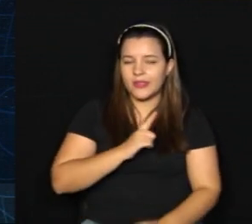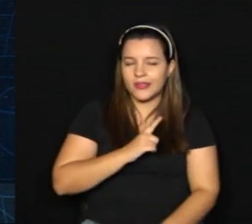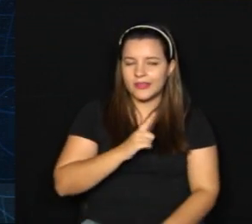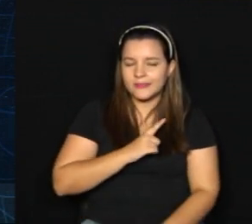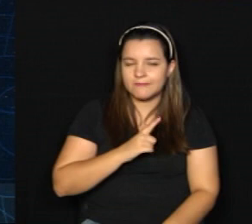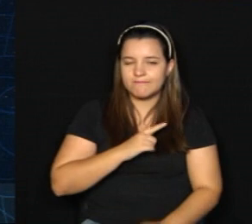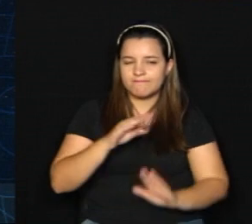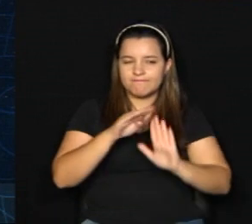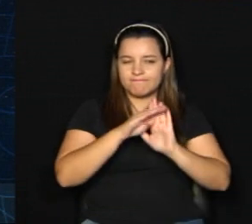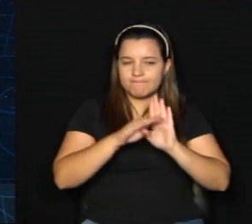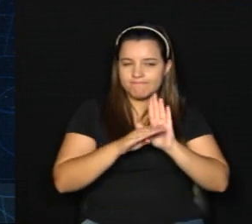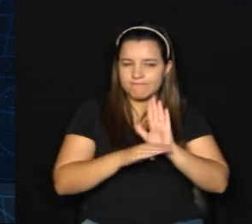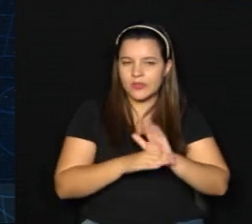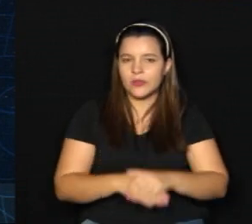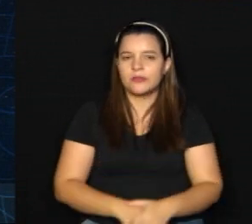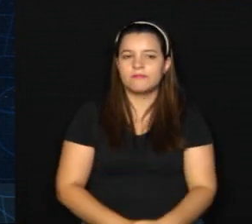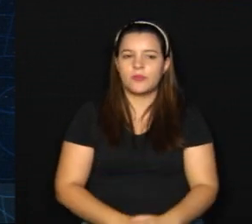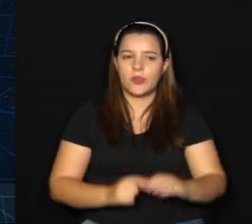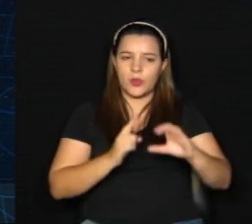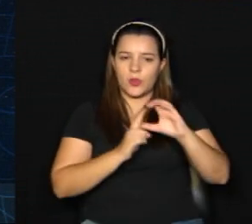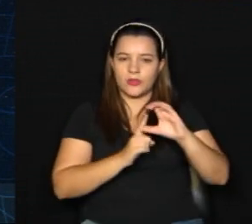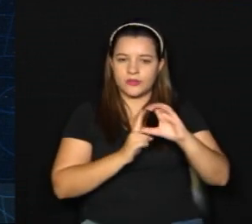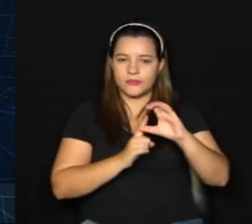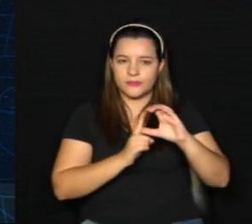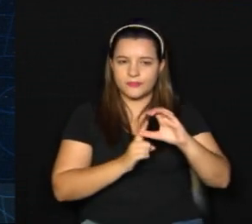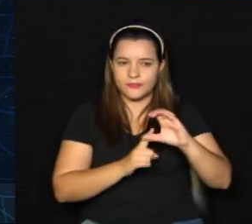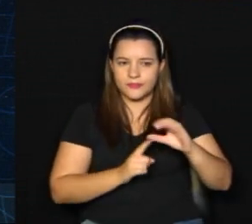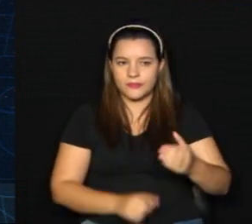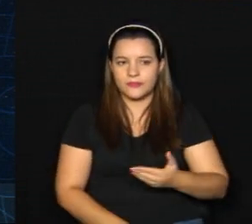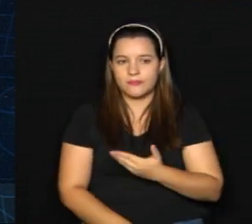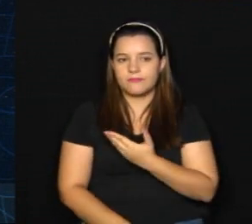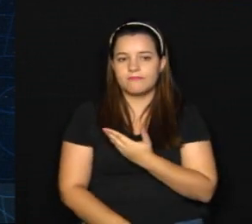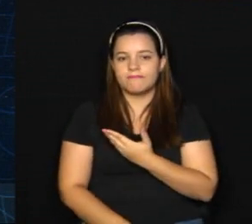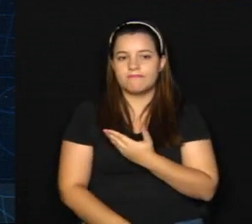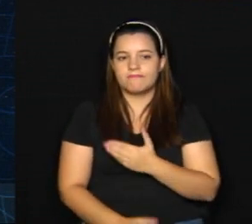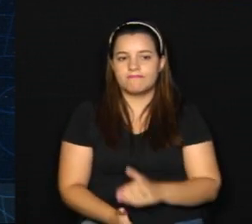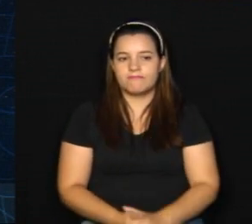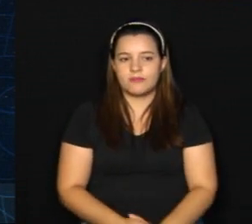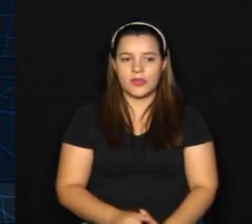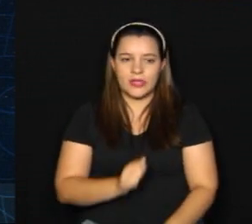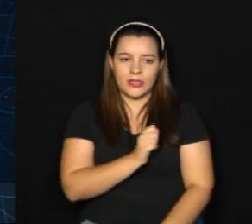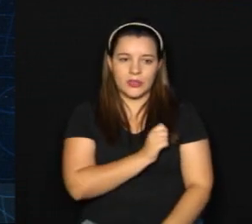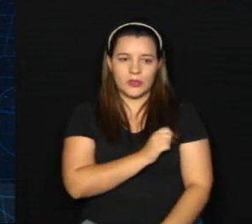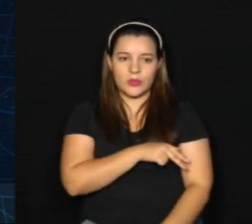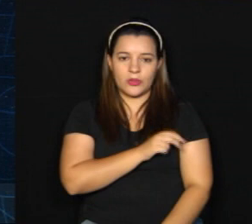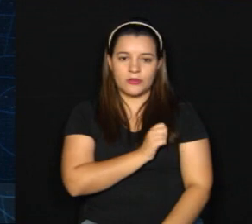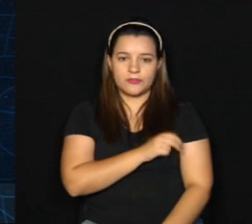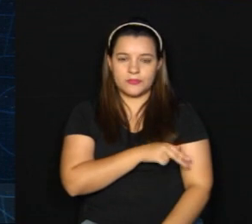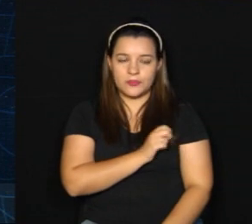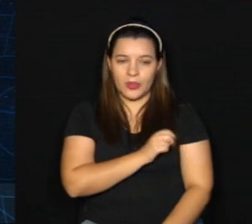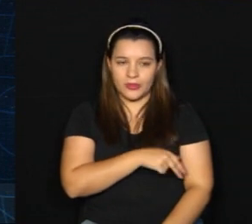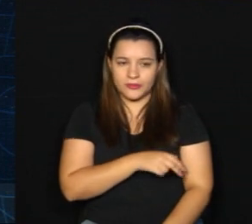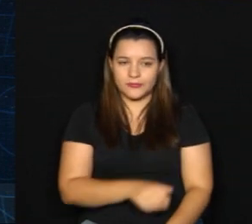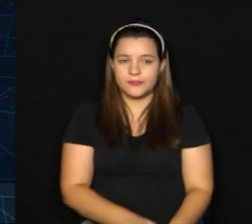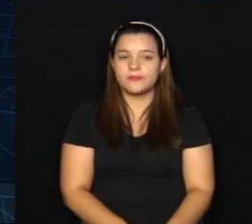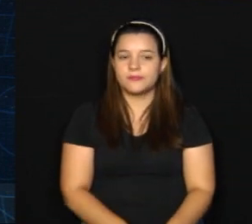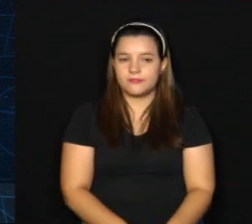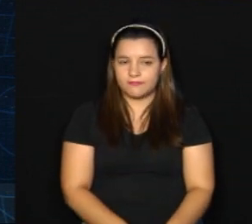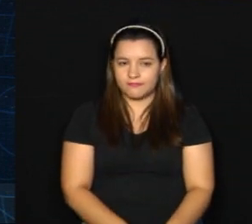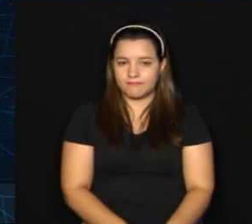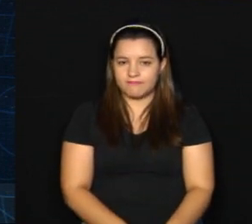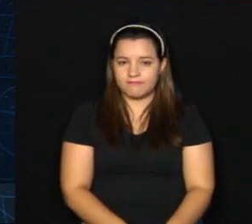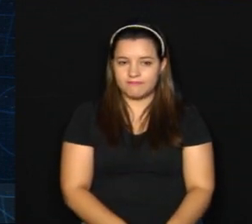atualizações em Cosmópolis, 1.886 casos. Artur Nogueira, com 1